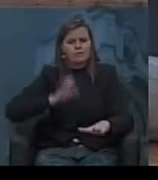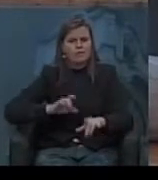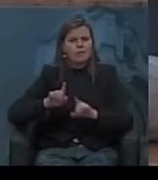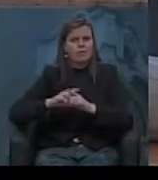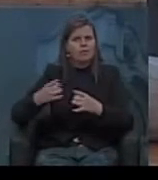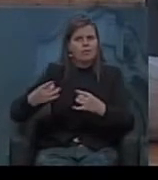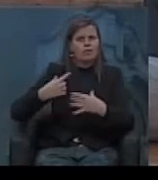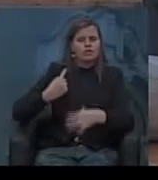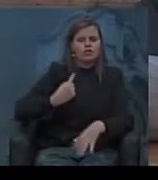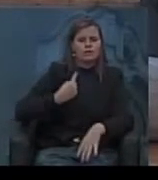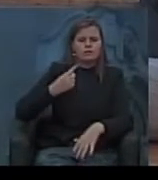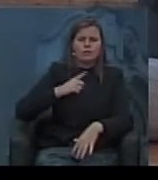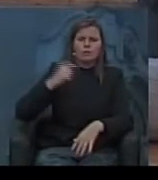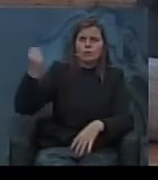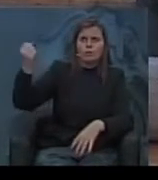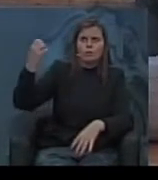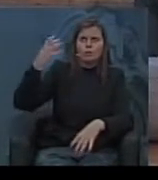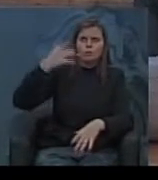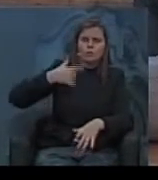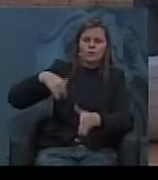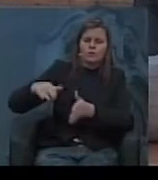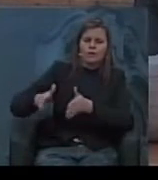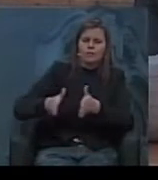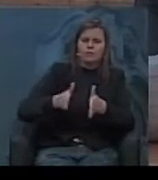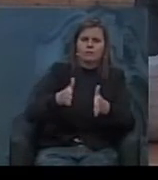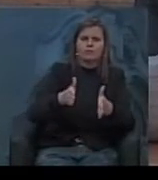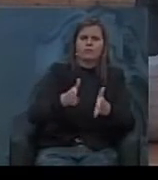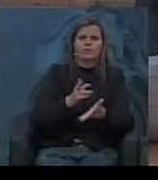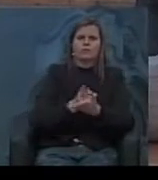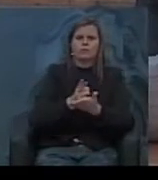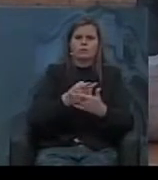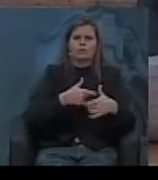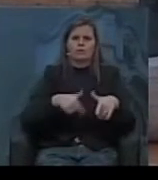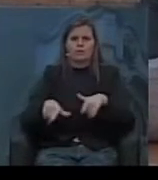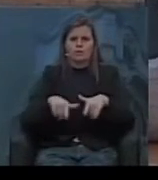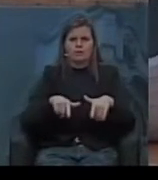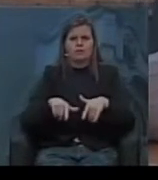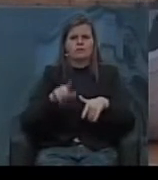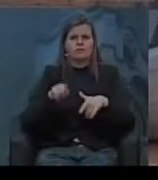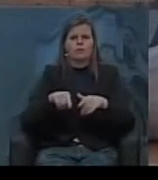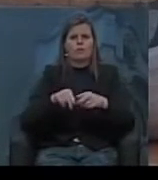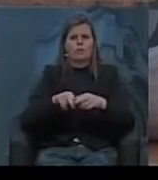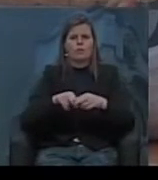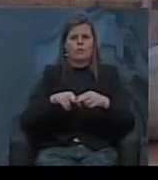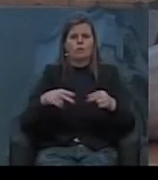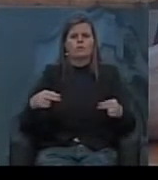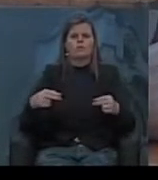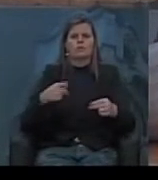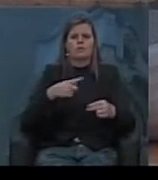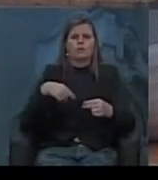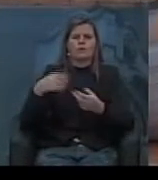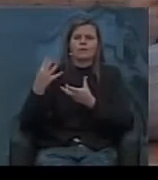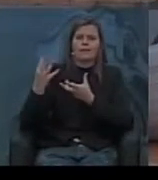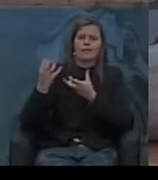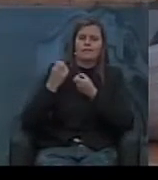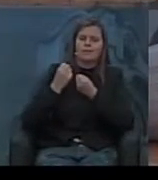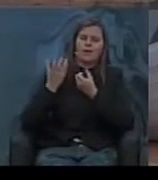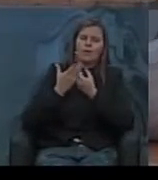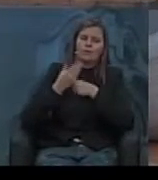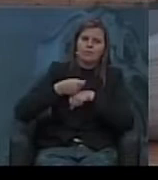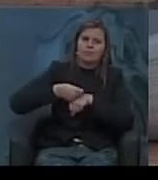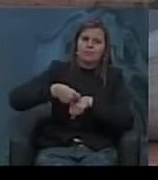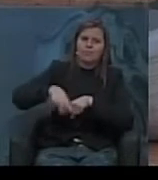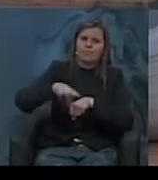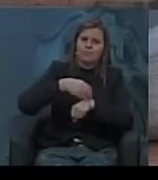sozinho ilumine nossos caminhos para honrar o trabalhismo são lições que a gente recebeu e que a gente transmite